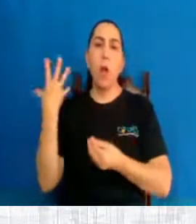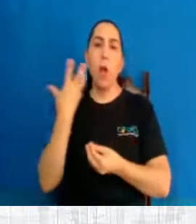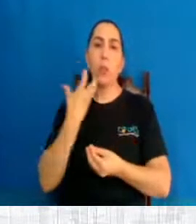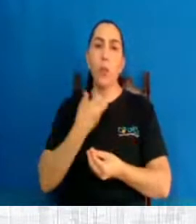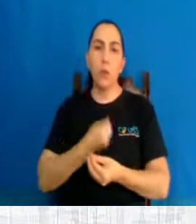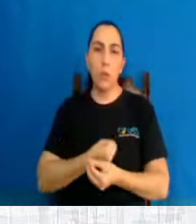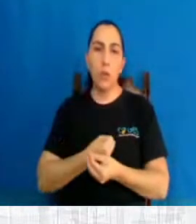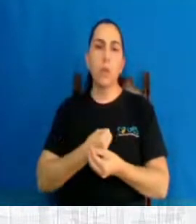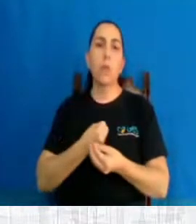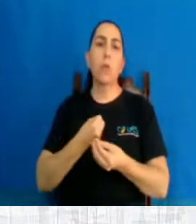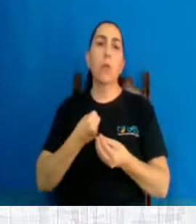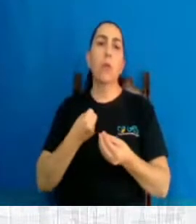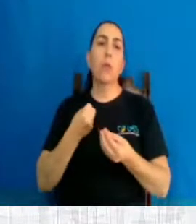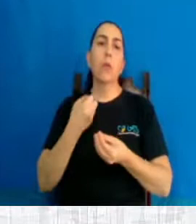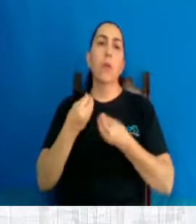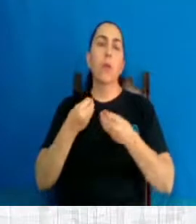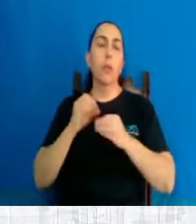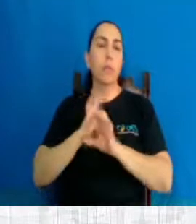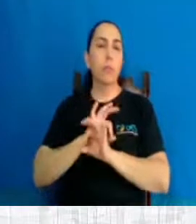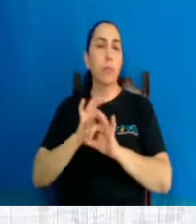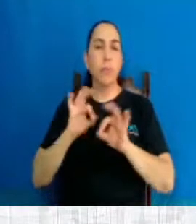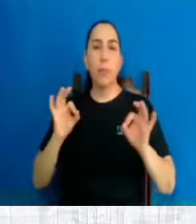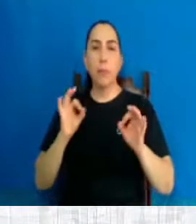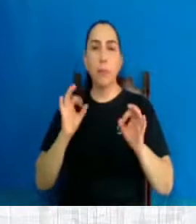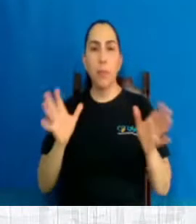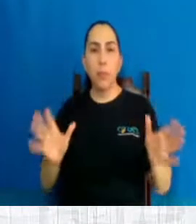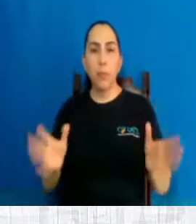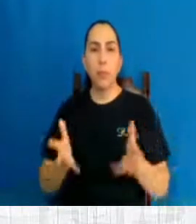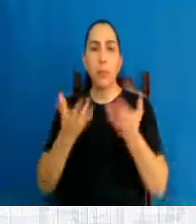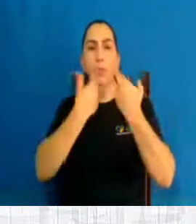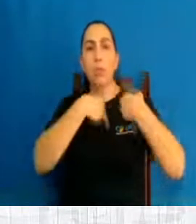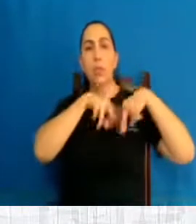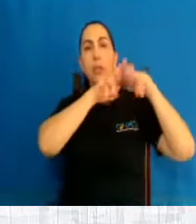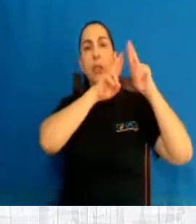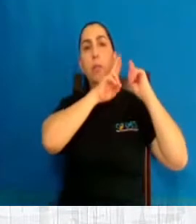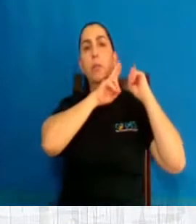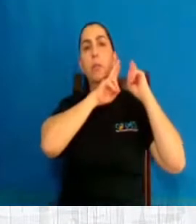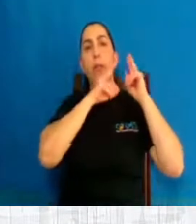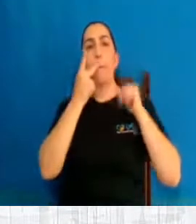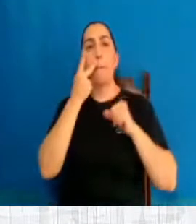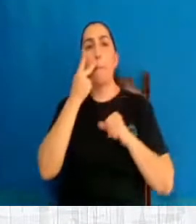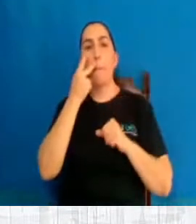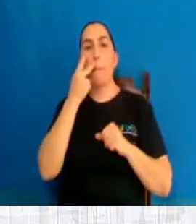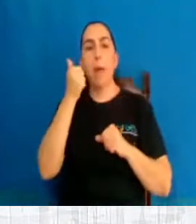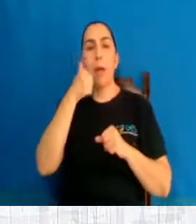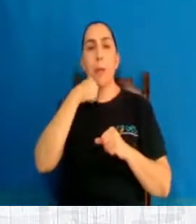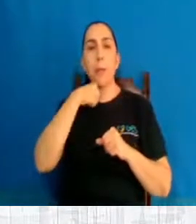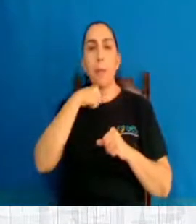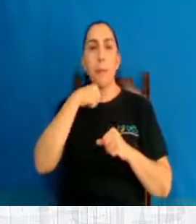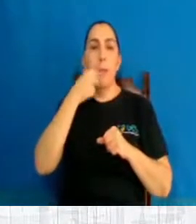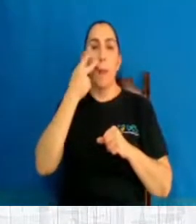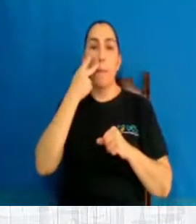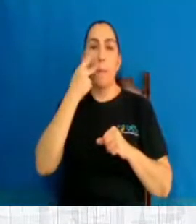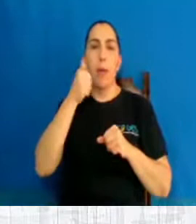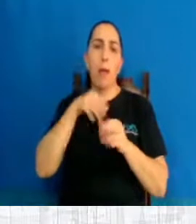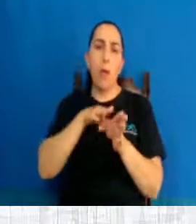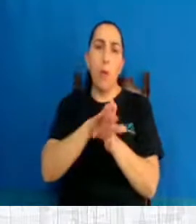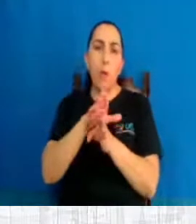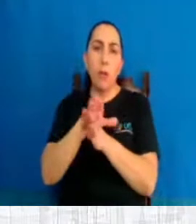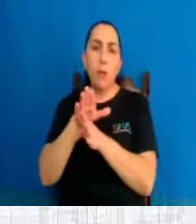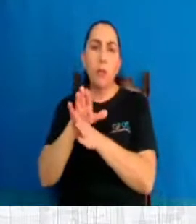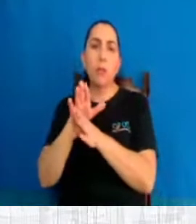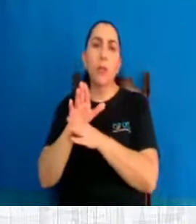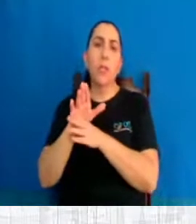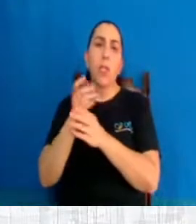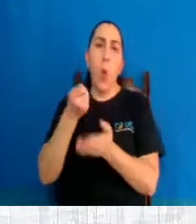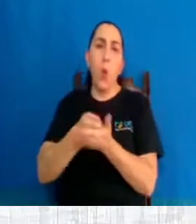Cegunha, que tem demonstrado excelentes resultados. Responsabilizar os parceiros que obrigam as mulheres a abortar, bem como os violentadores, que além